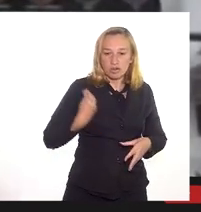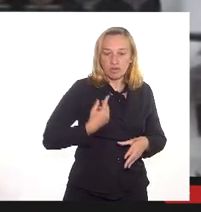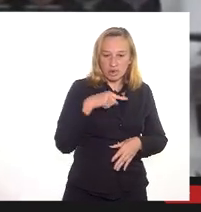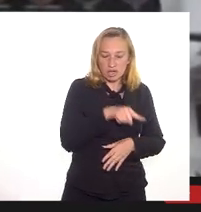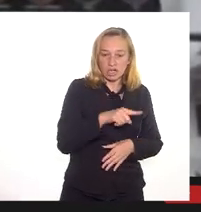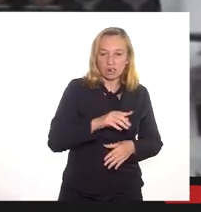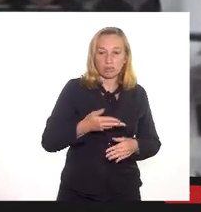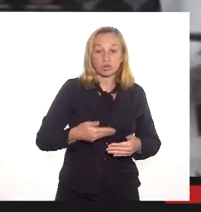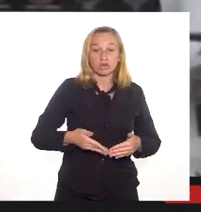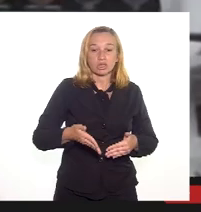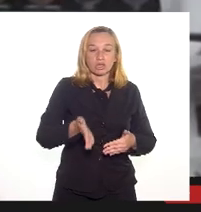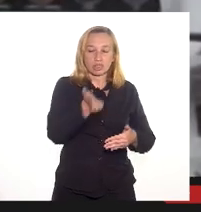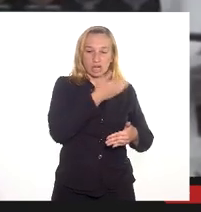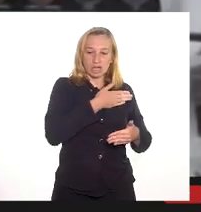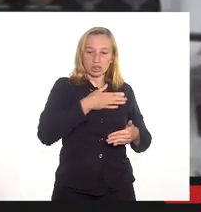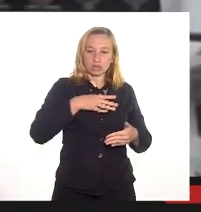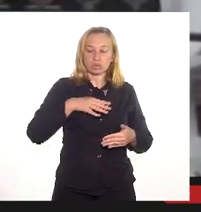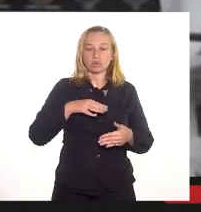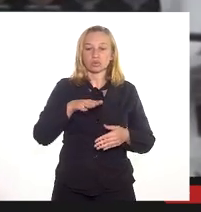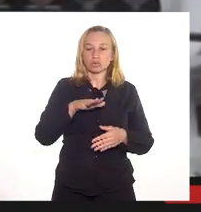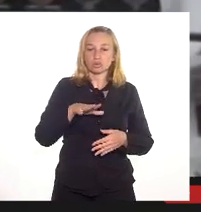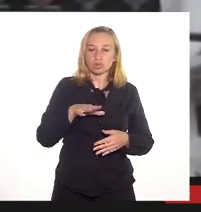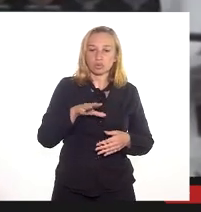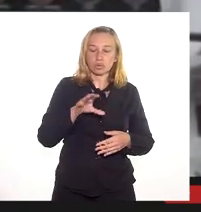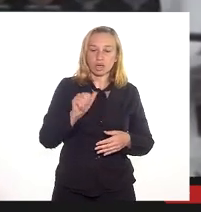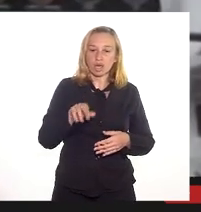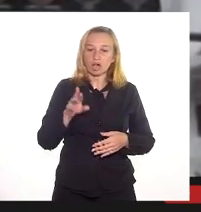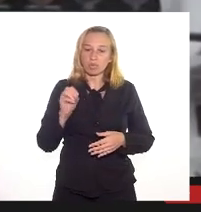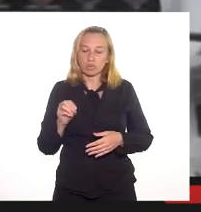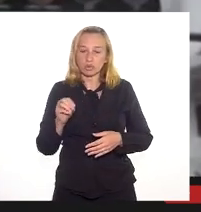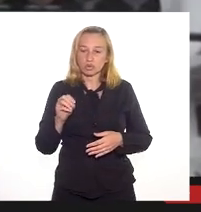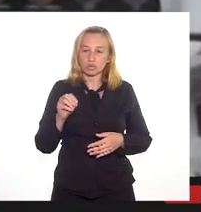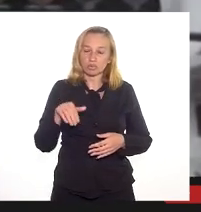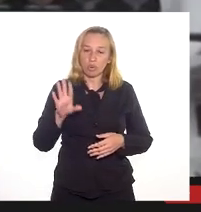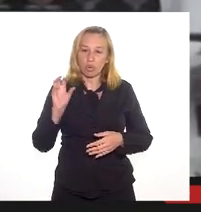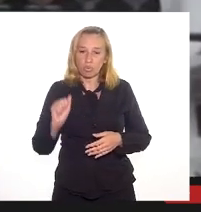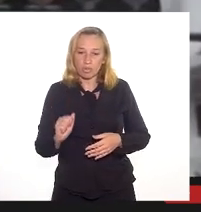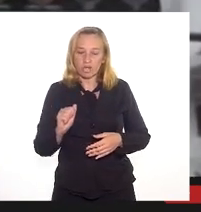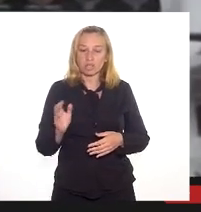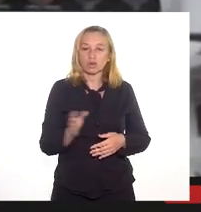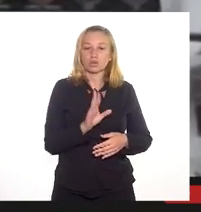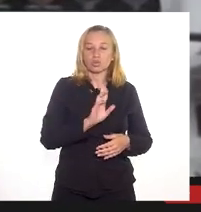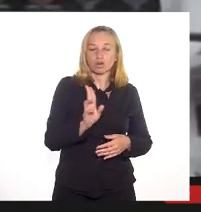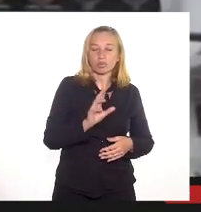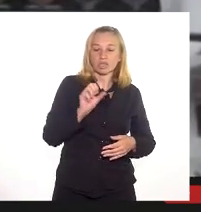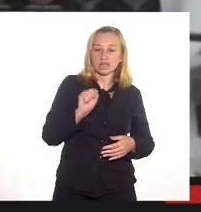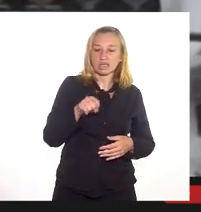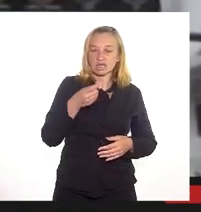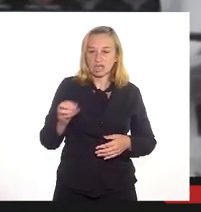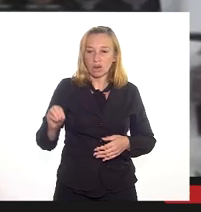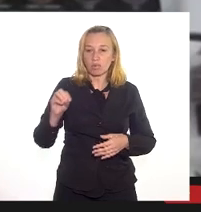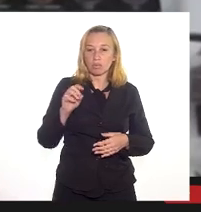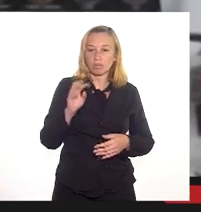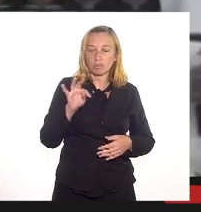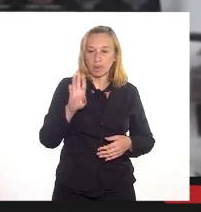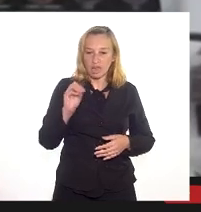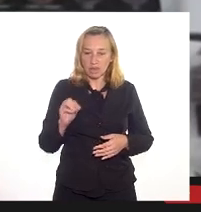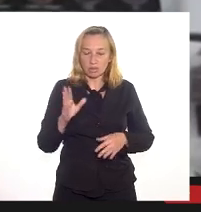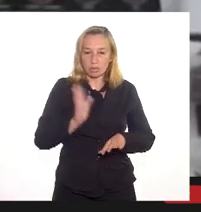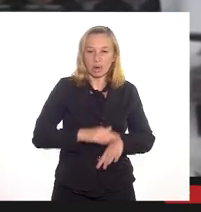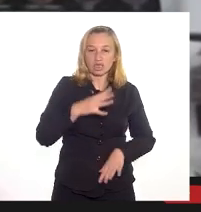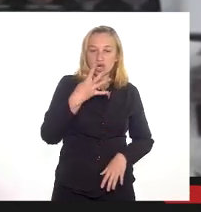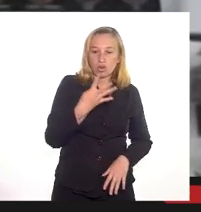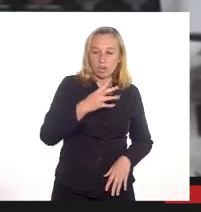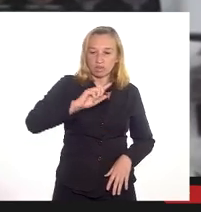do Campo do Bomba, a área conhecida como o bairro São Bento, que é uma área de mais de 4 milhões de metros quadrados, que foi